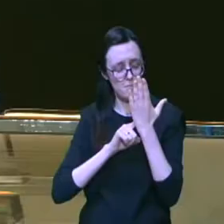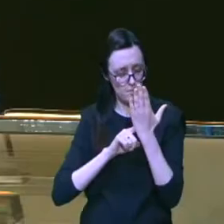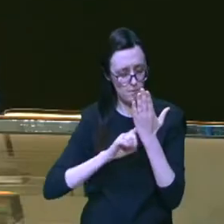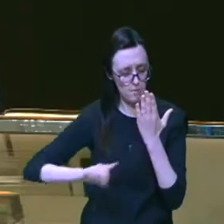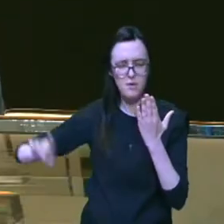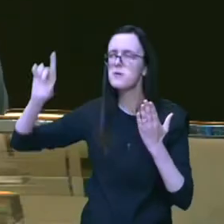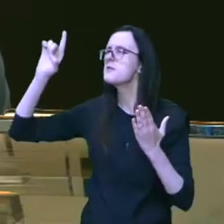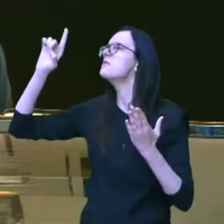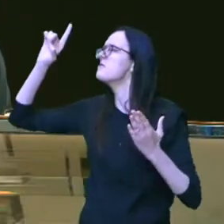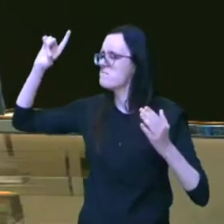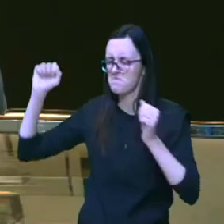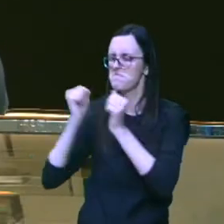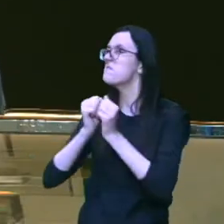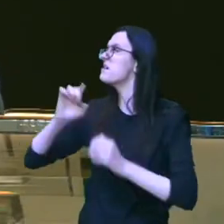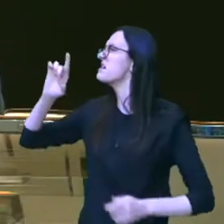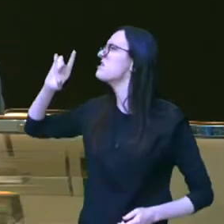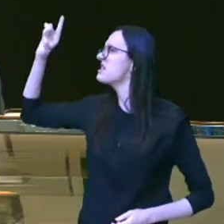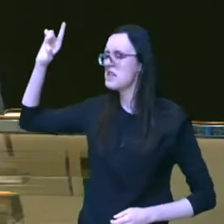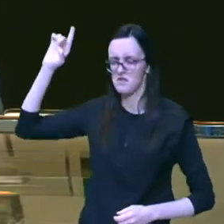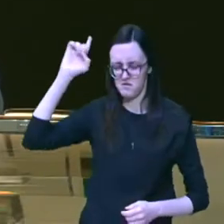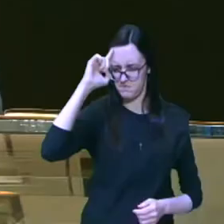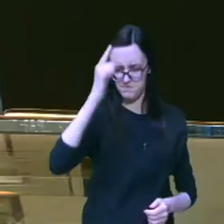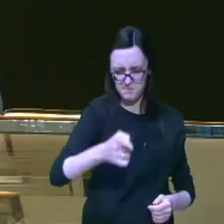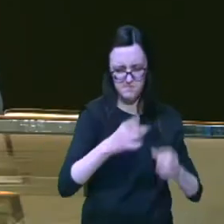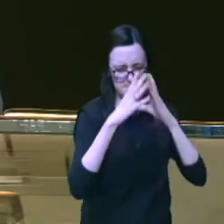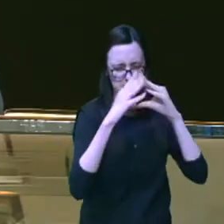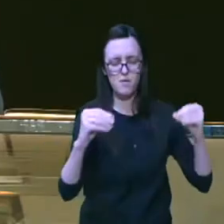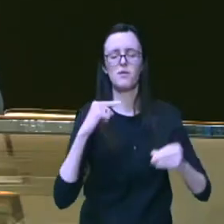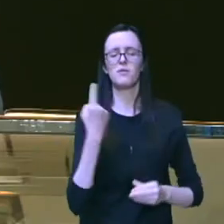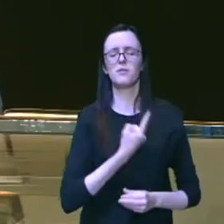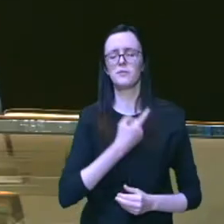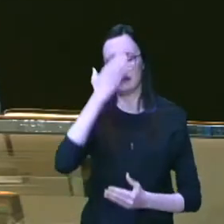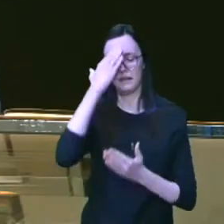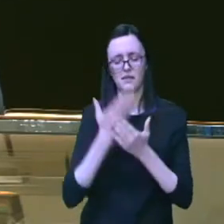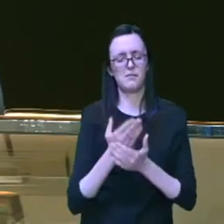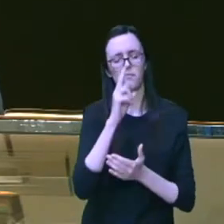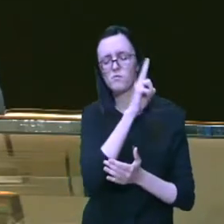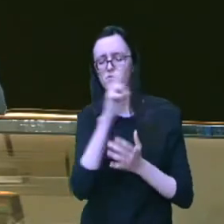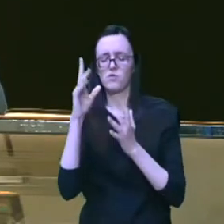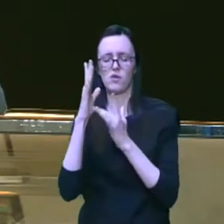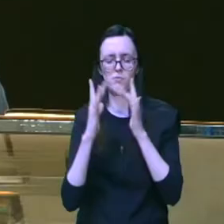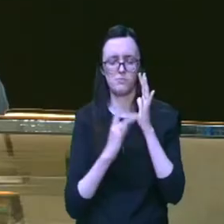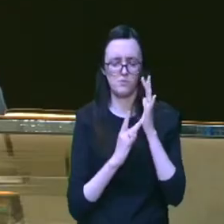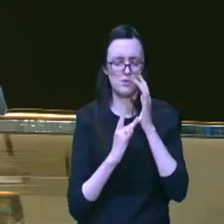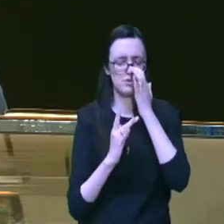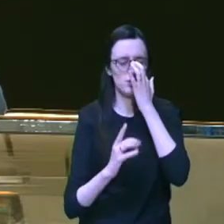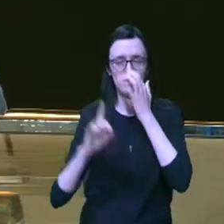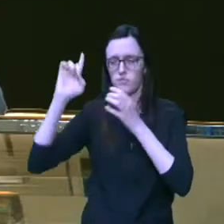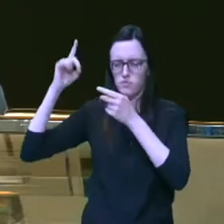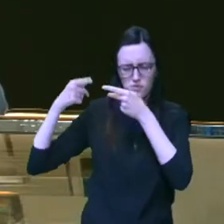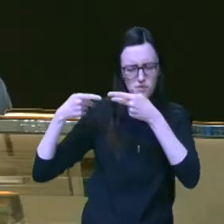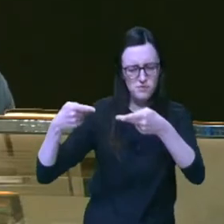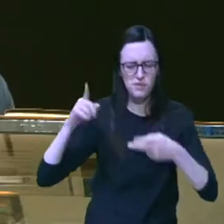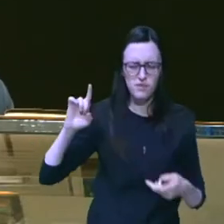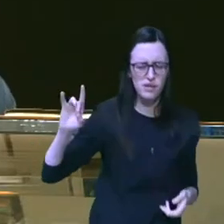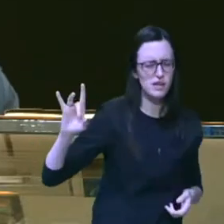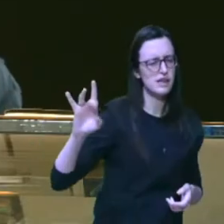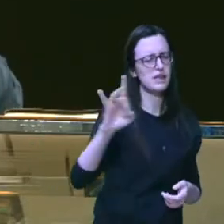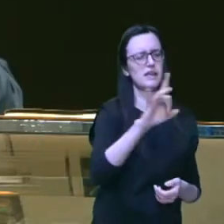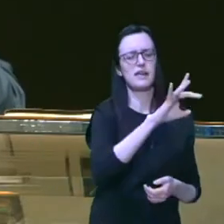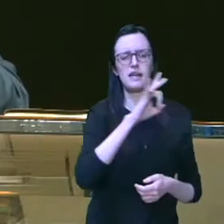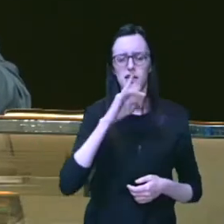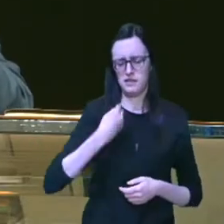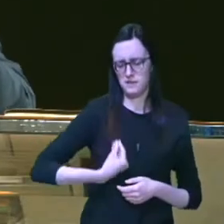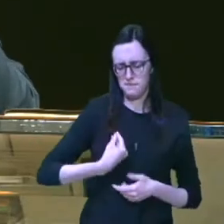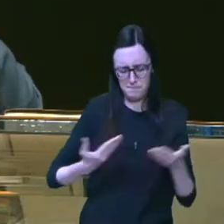Jeová Rafa o Deus que cure, nós clamamos em nome de Jesus visita cada um que está, ó Deus,